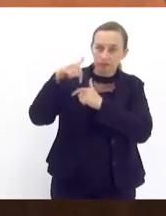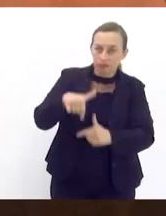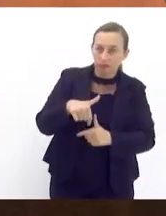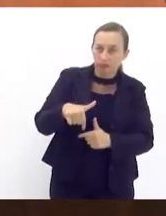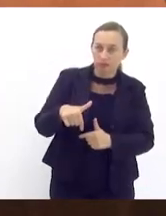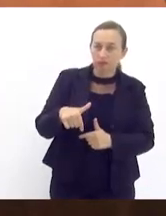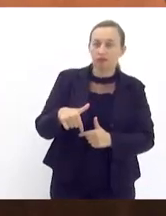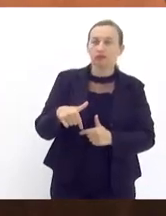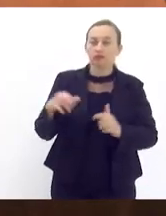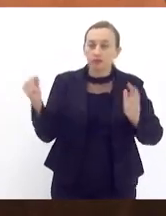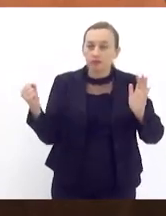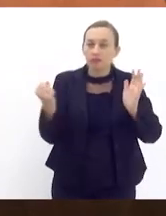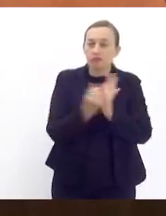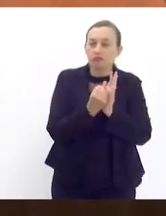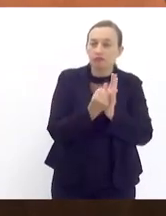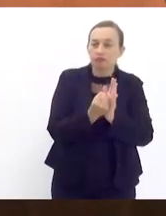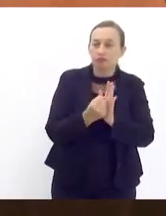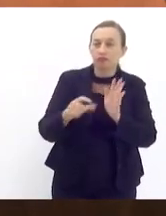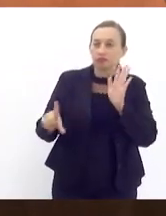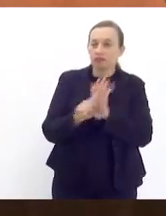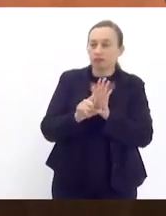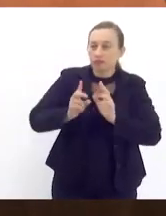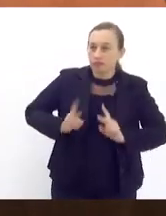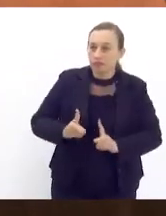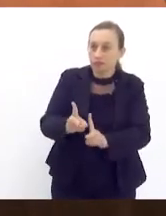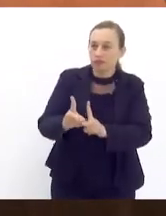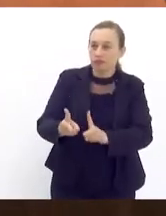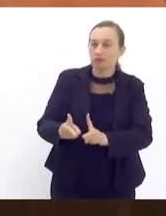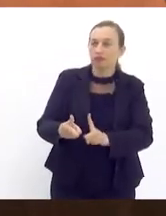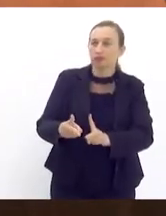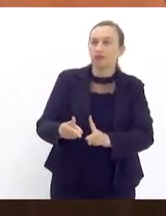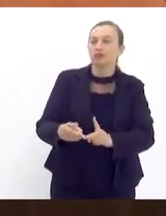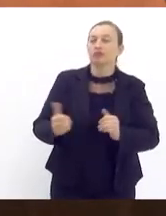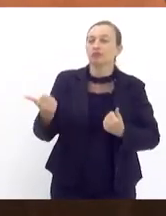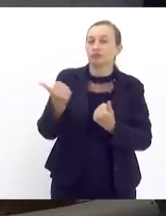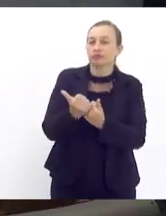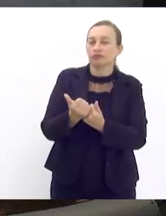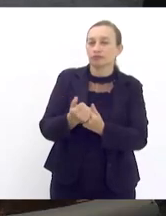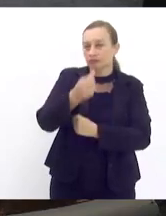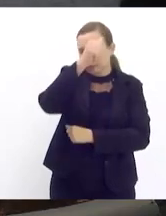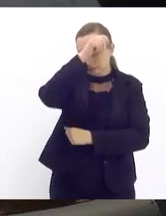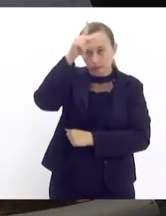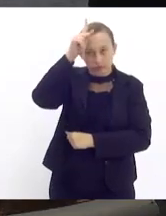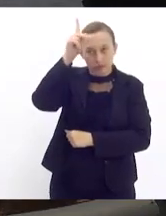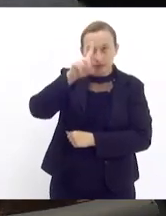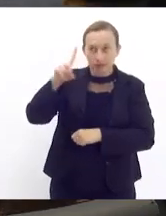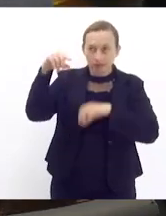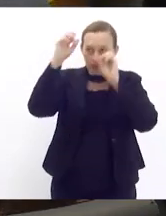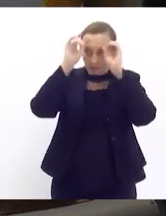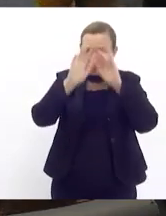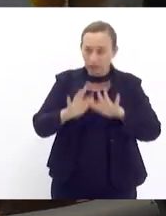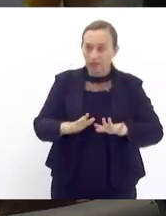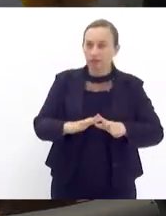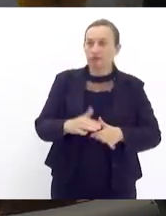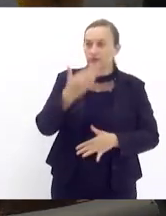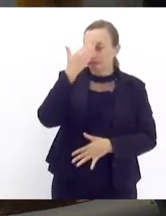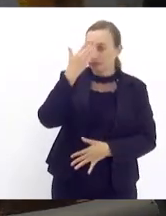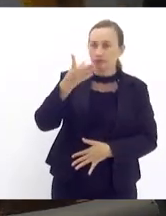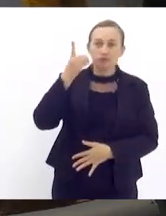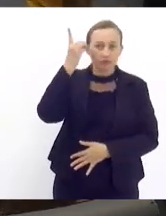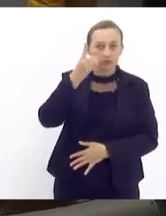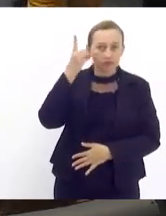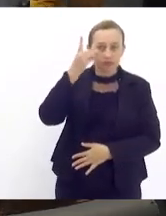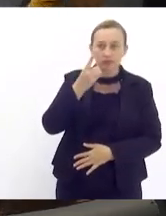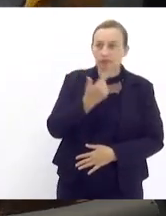tombada por lei continuar existindo com apoio da prefeitura tenho dito que Deus nos abençoe obrigado deputado